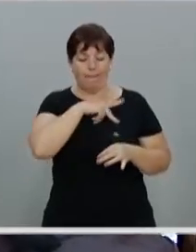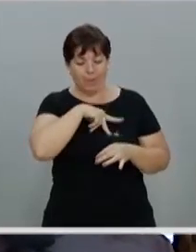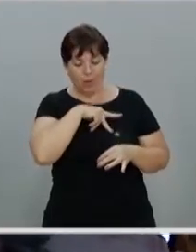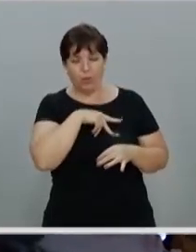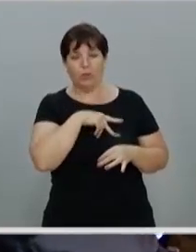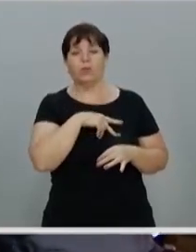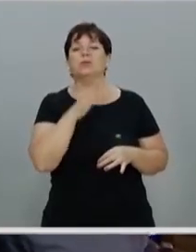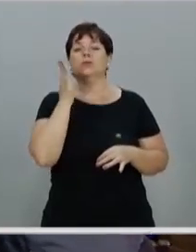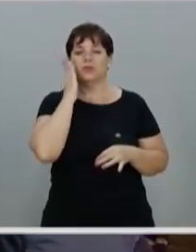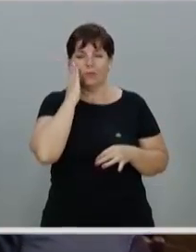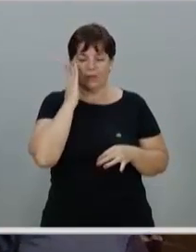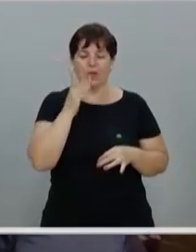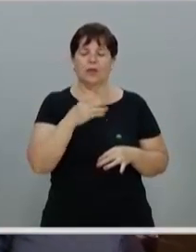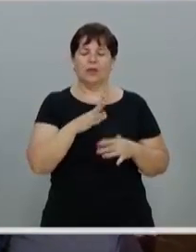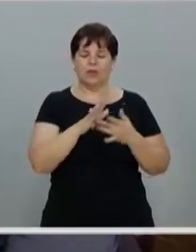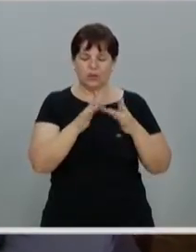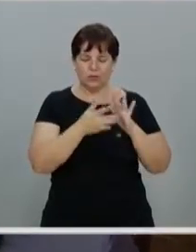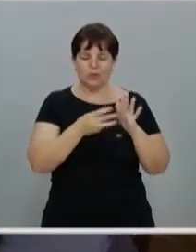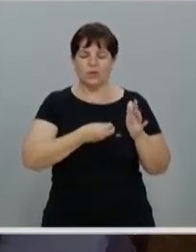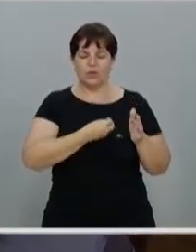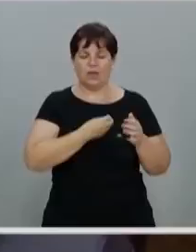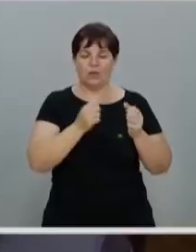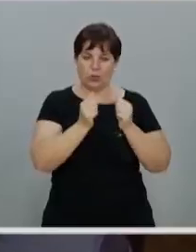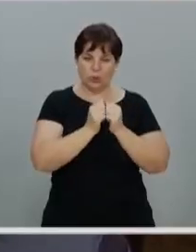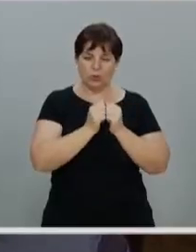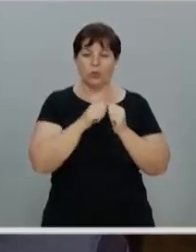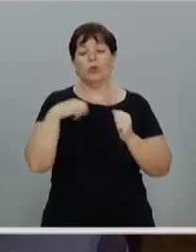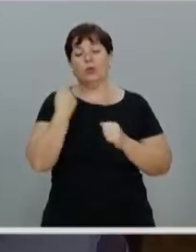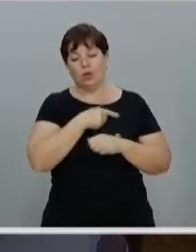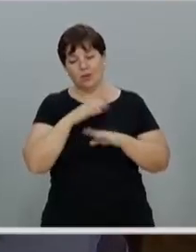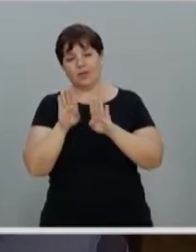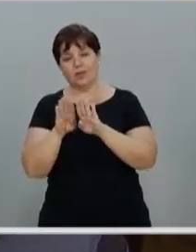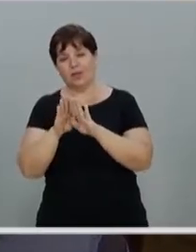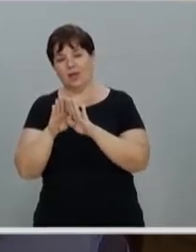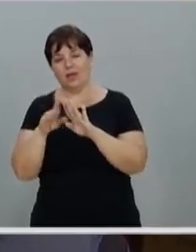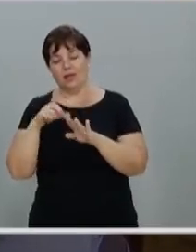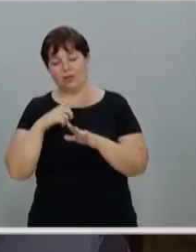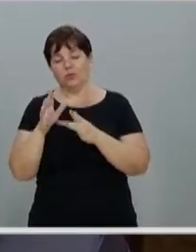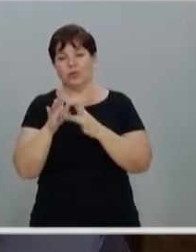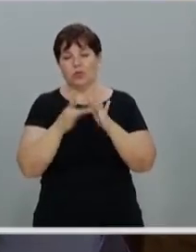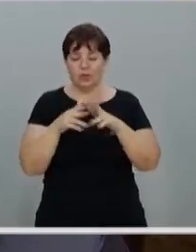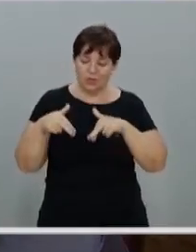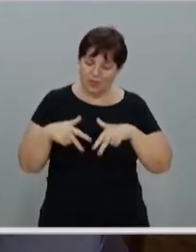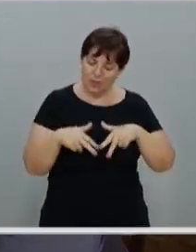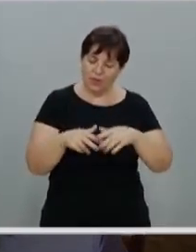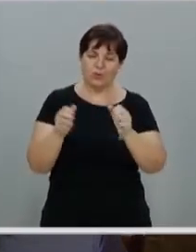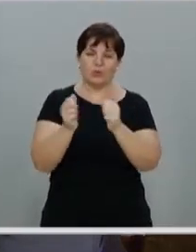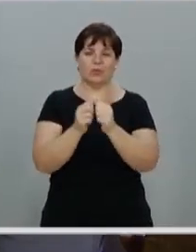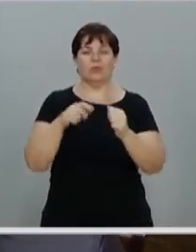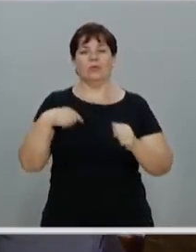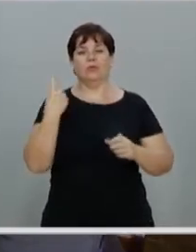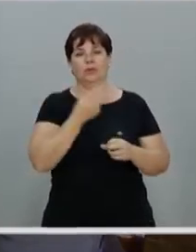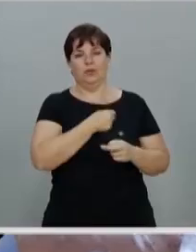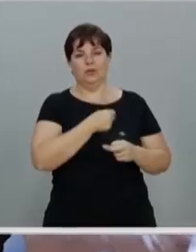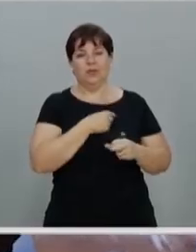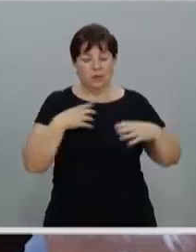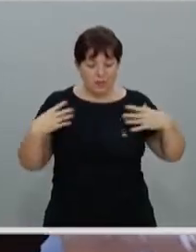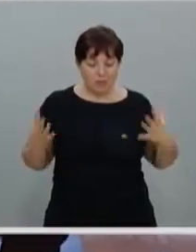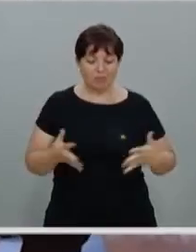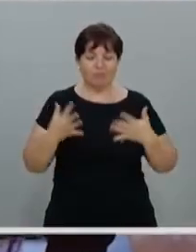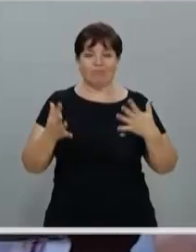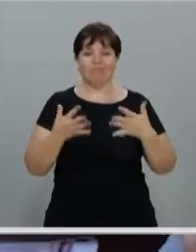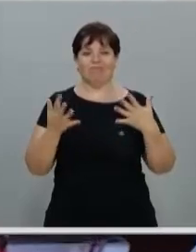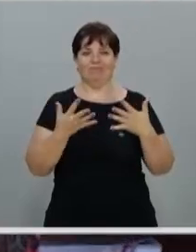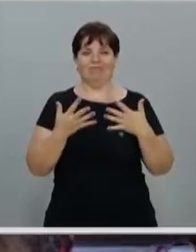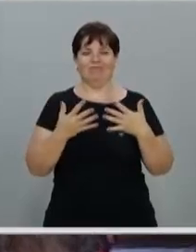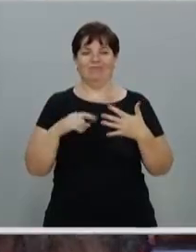reconhecemos a presença de um Deus, que caminha com cada um de nós. Que nos estimula, que nos motiva,